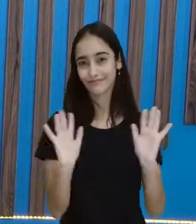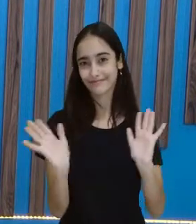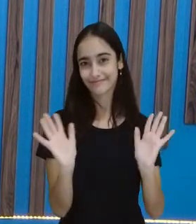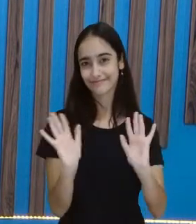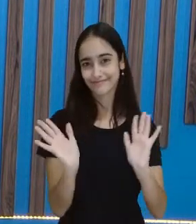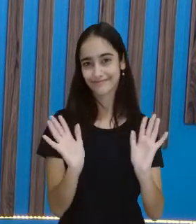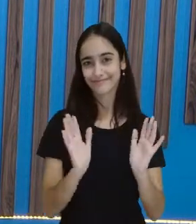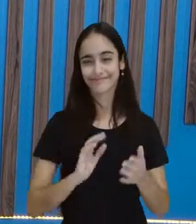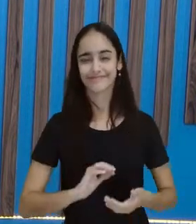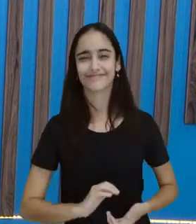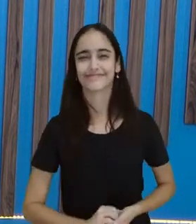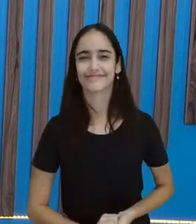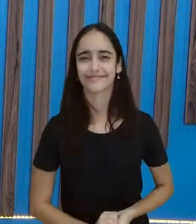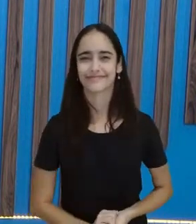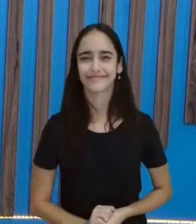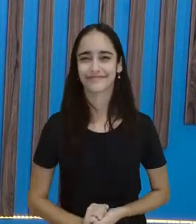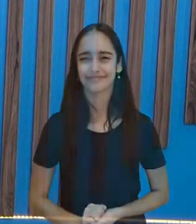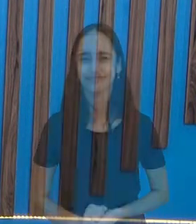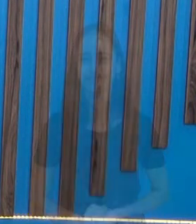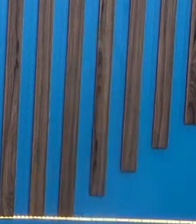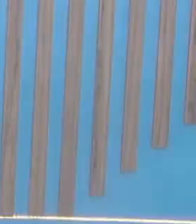Até a próxima aula. Tchau, tchau.